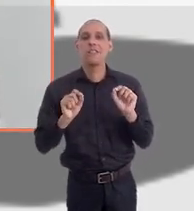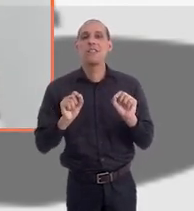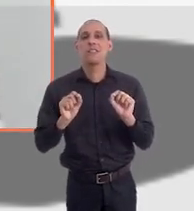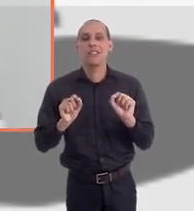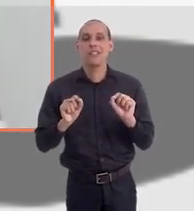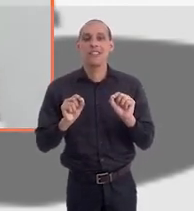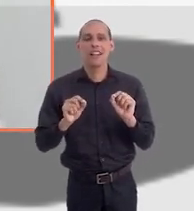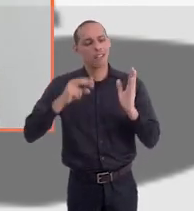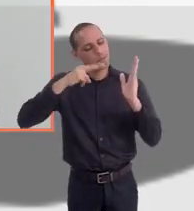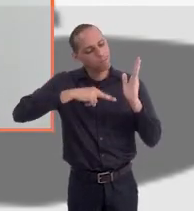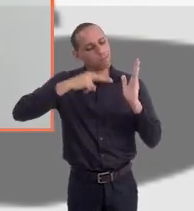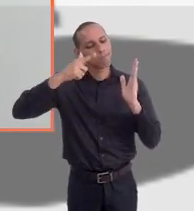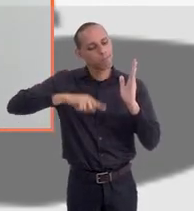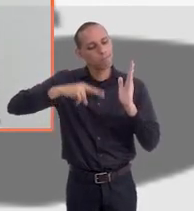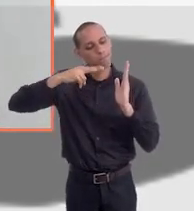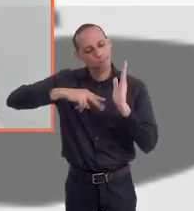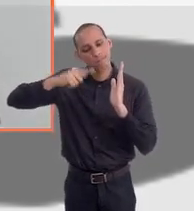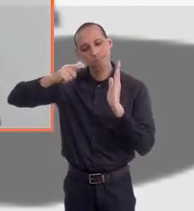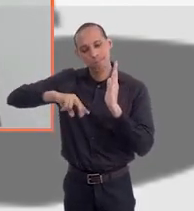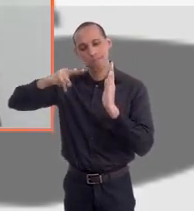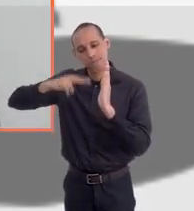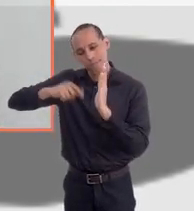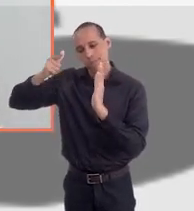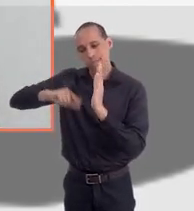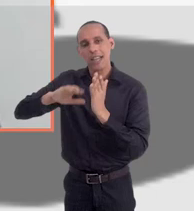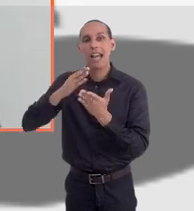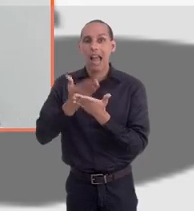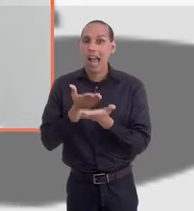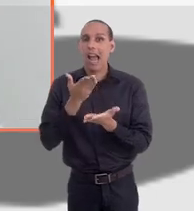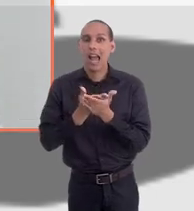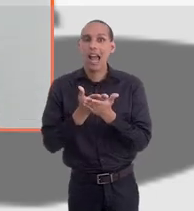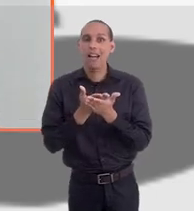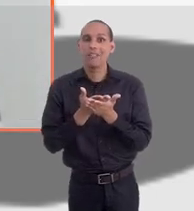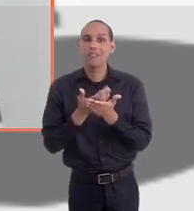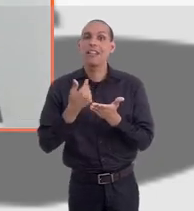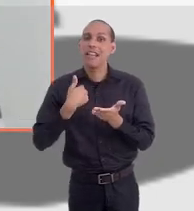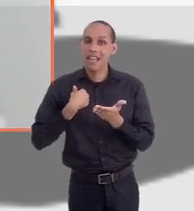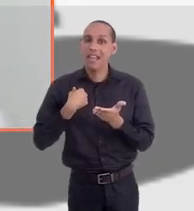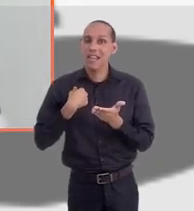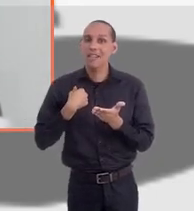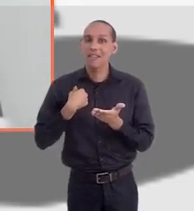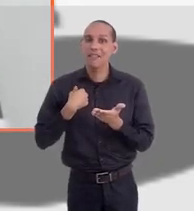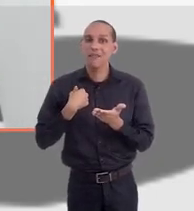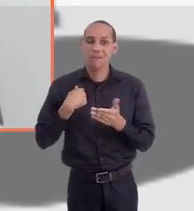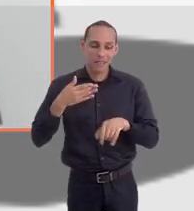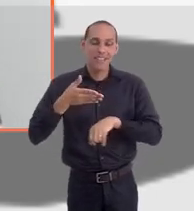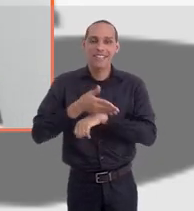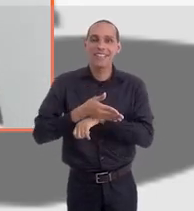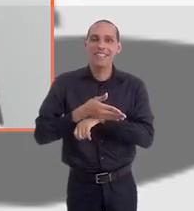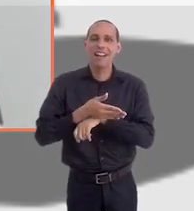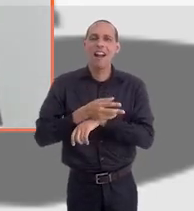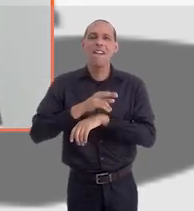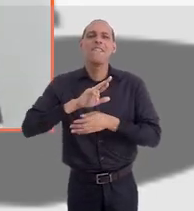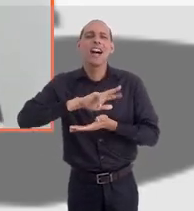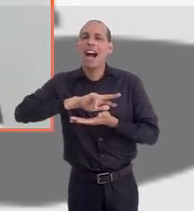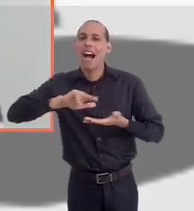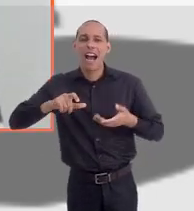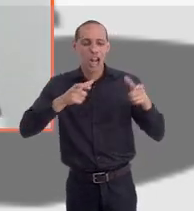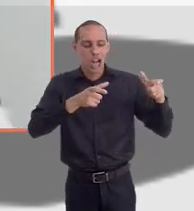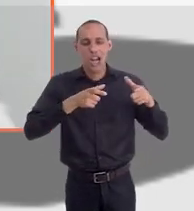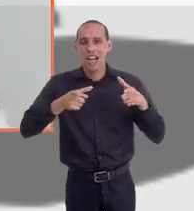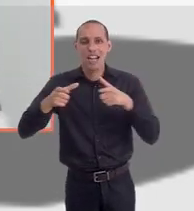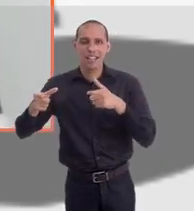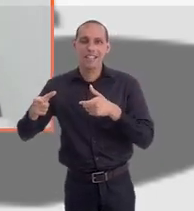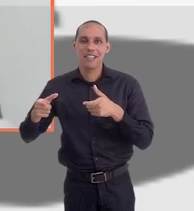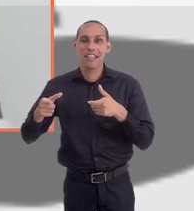quer fazer aquelas revisões, aqueles aulões, então tem muitas pessoas fazendo. Eu mesmo estou participando de várias, simultaneamente, em vários